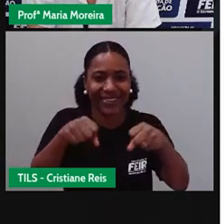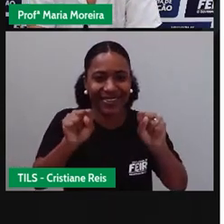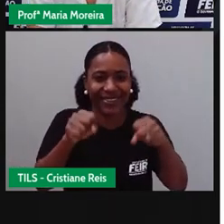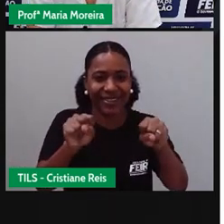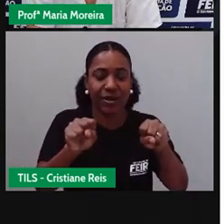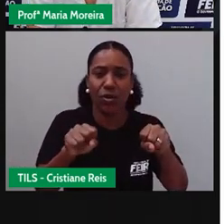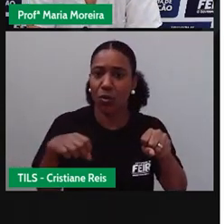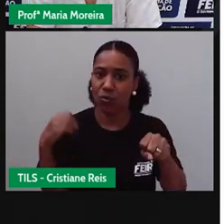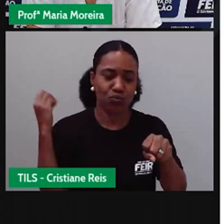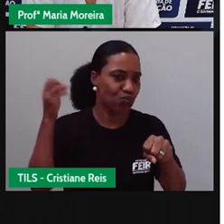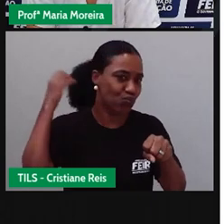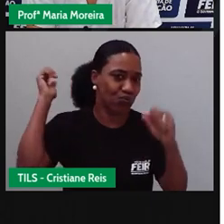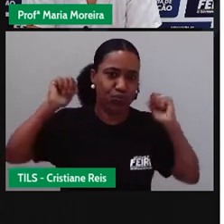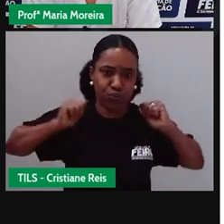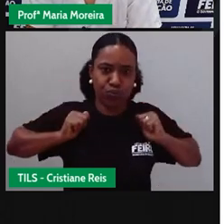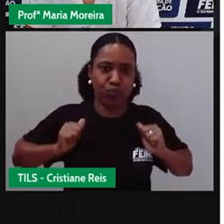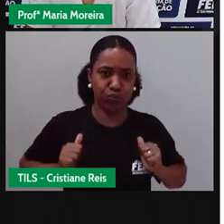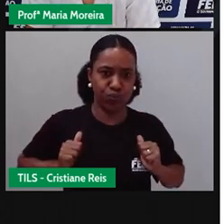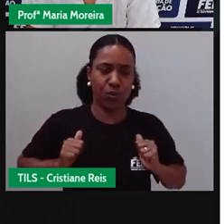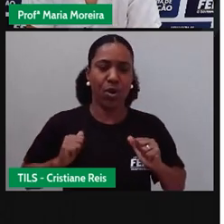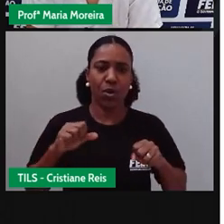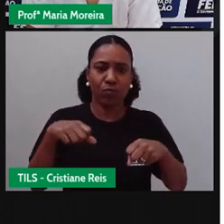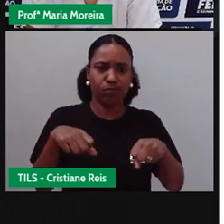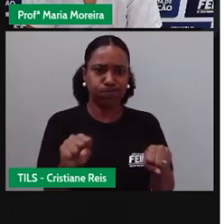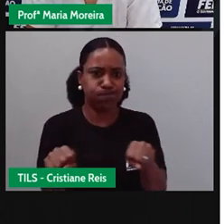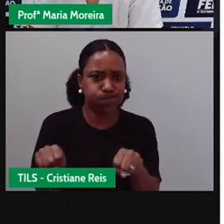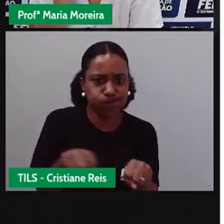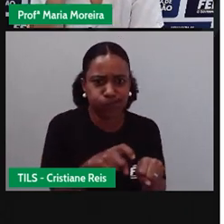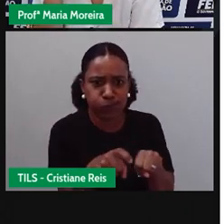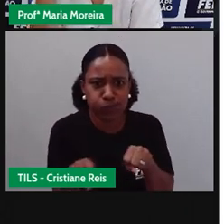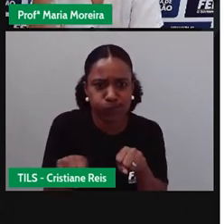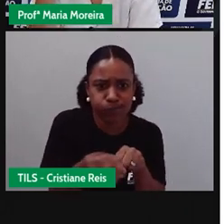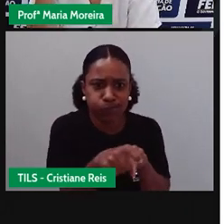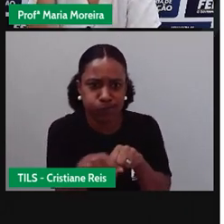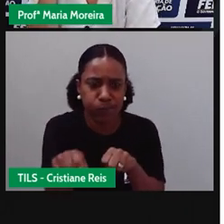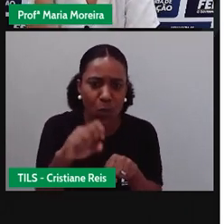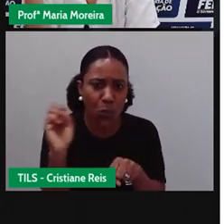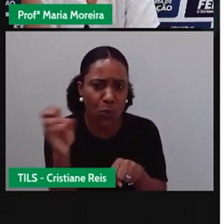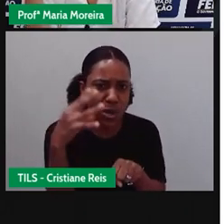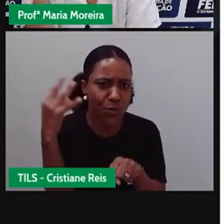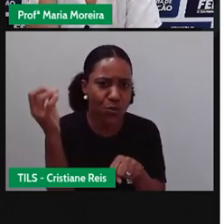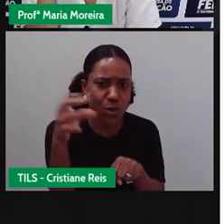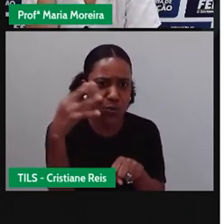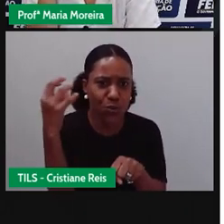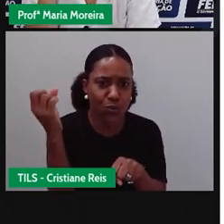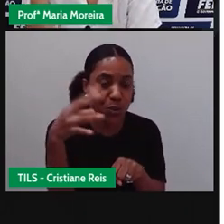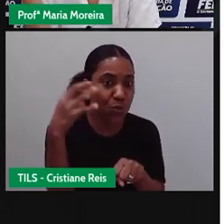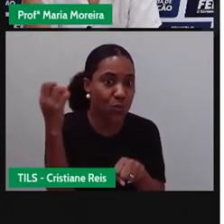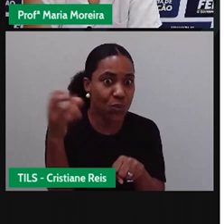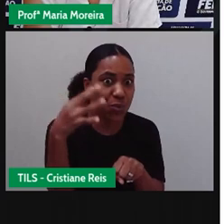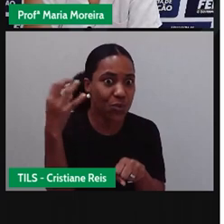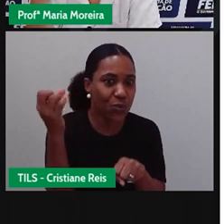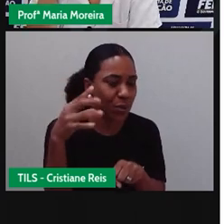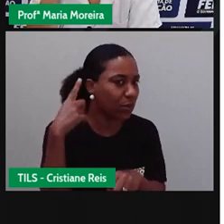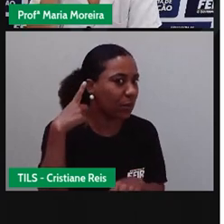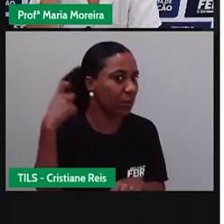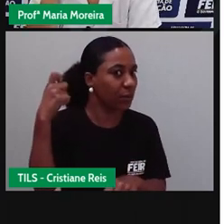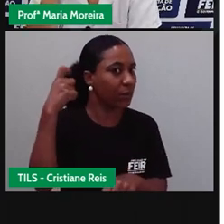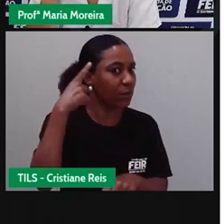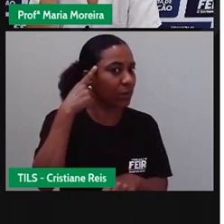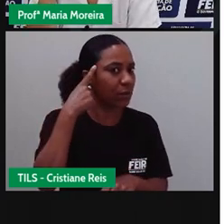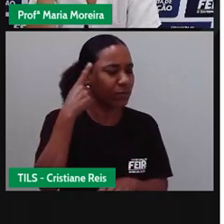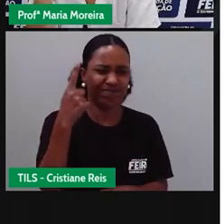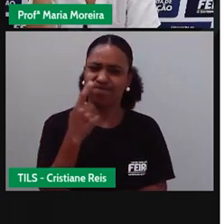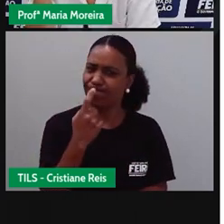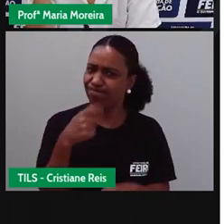já na primeira vez que eu vi, eu fiquei encantada. Porque eu ouvi a sirene, né, a linguagem não verbal, eu ouvi a sirene e fiquei,